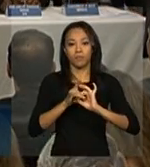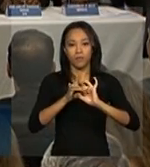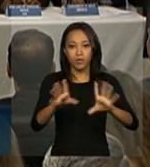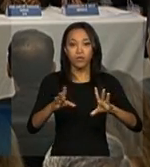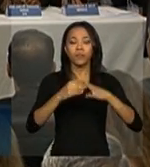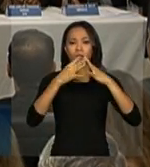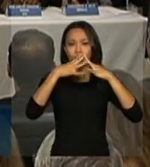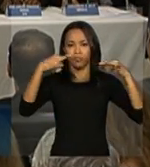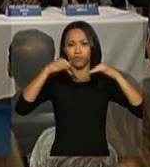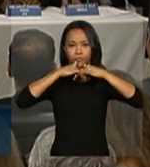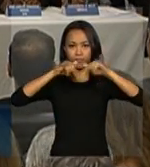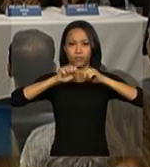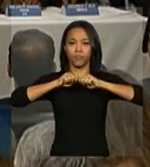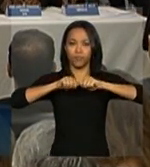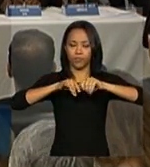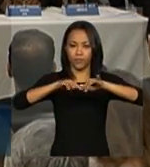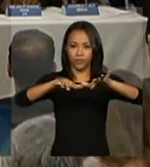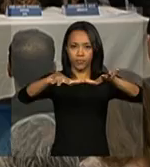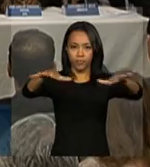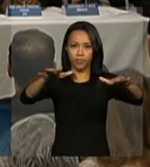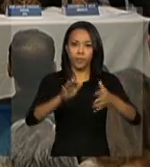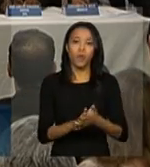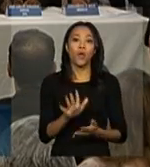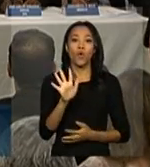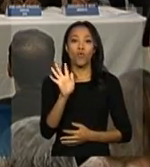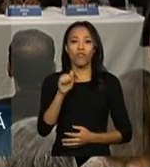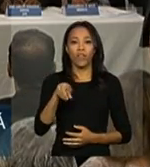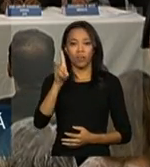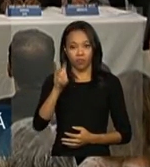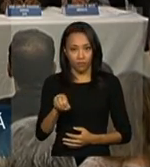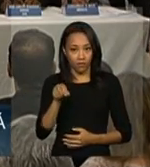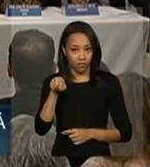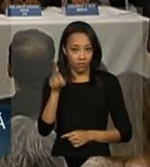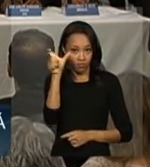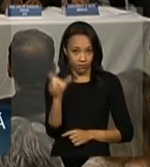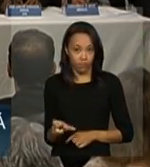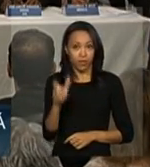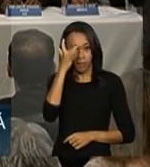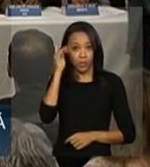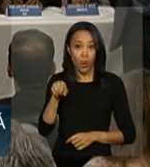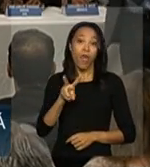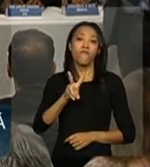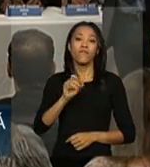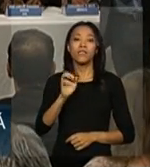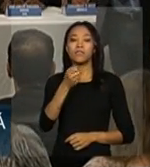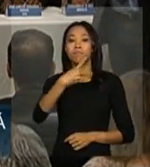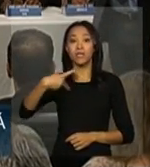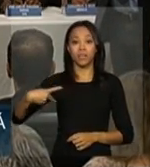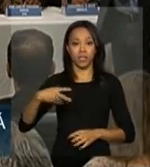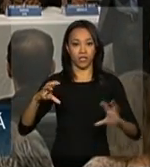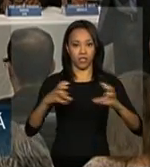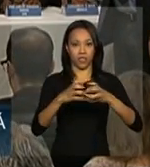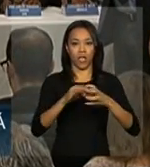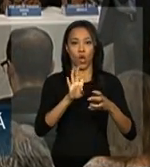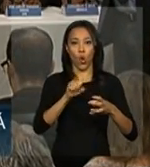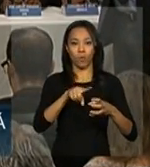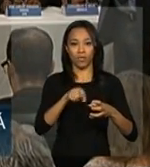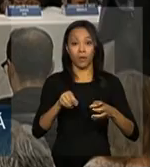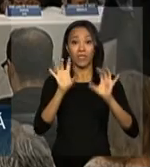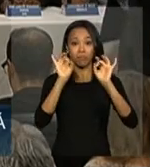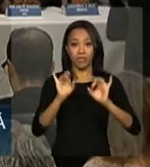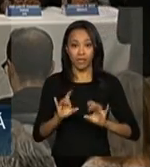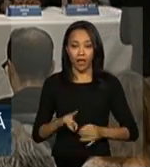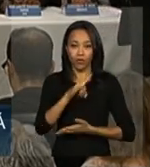transmissão e distribuição, o Fernando Colli, ele é o vice-presidente da Comissão Especial de Licitação,